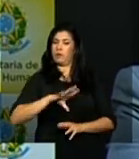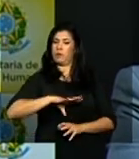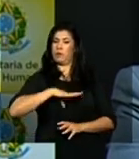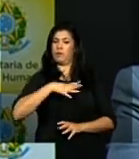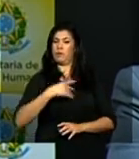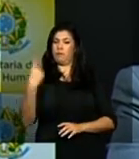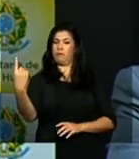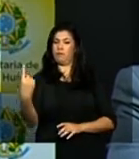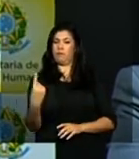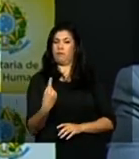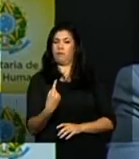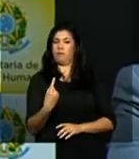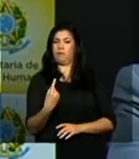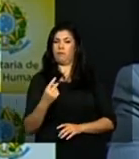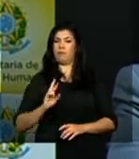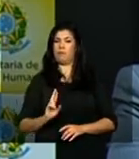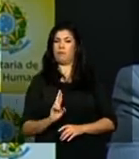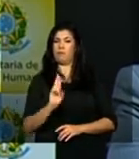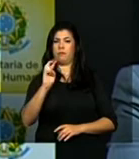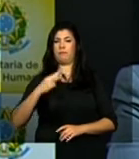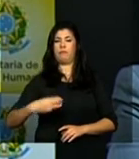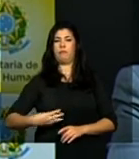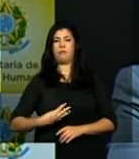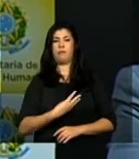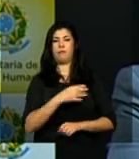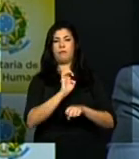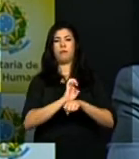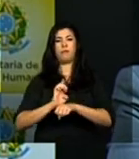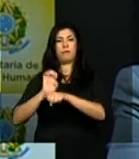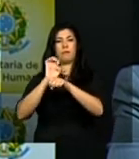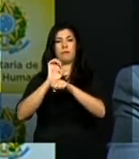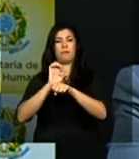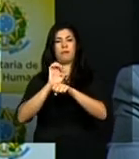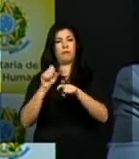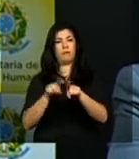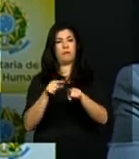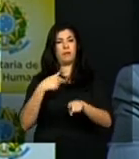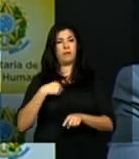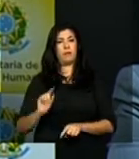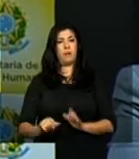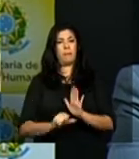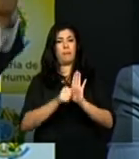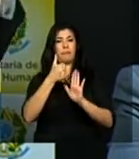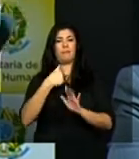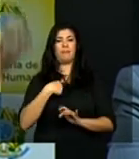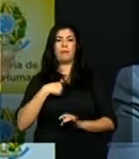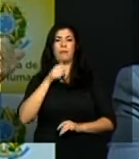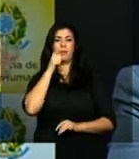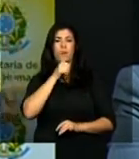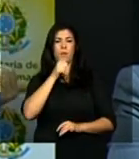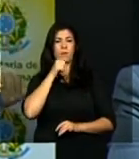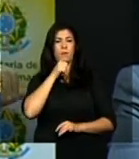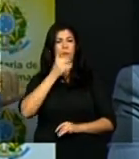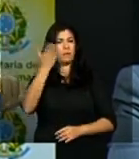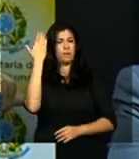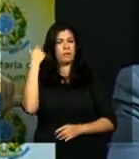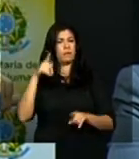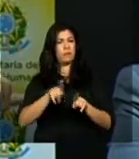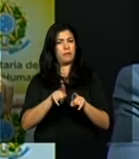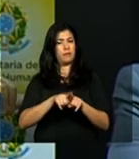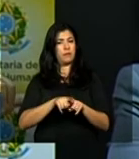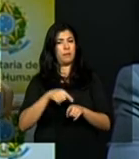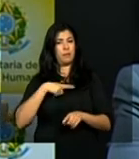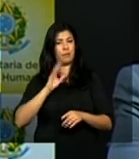como ministra de estado mas antes de tudo como mulher como mãe que eu era na época que eu fui